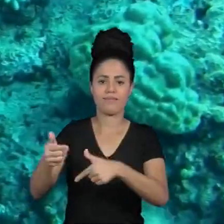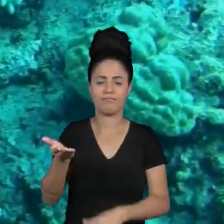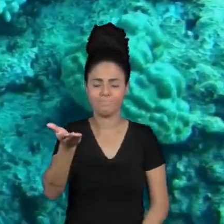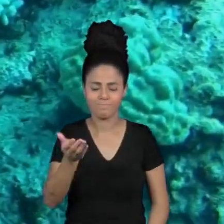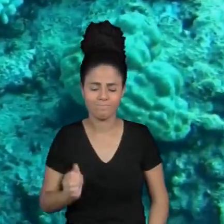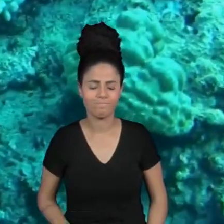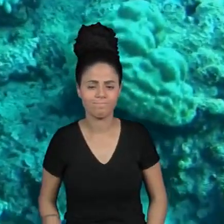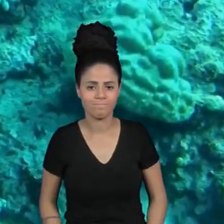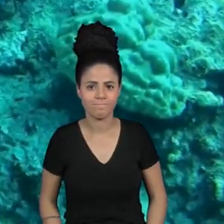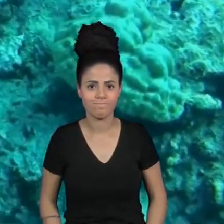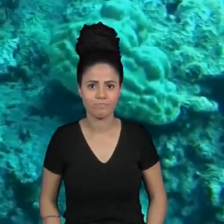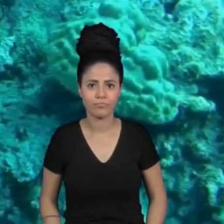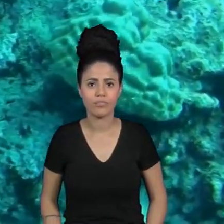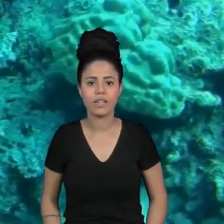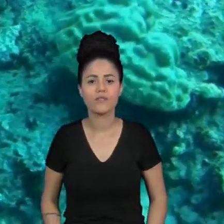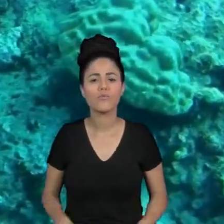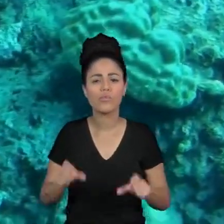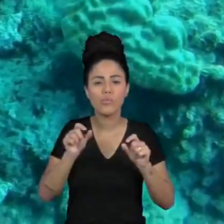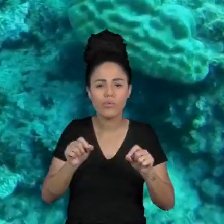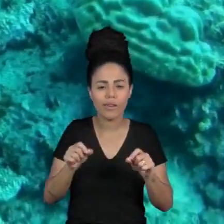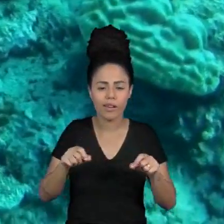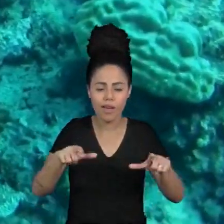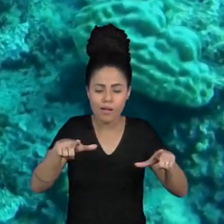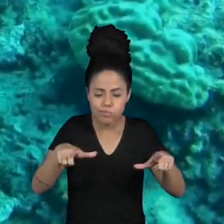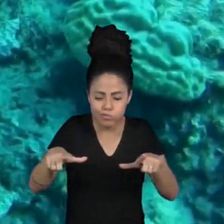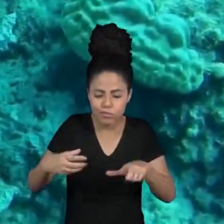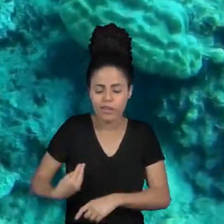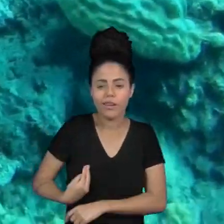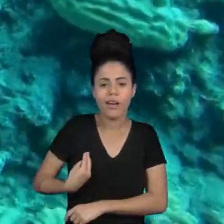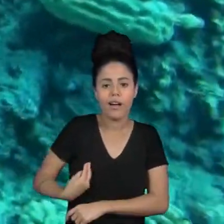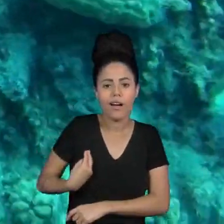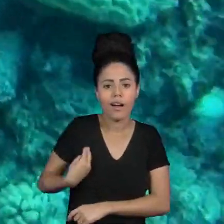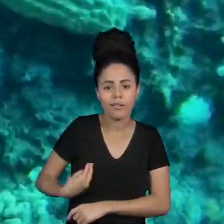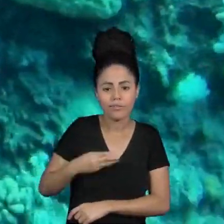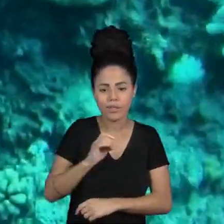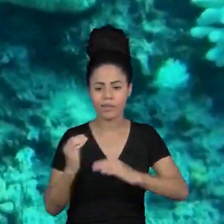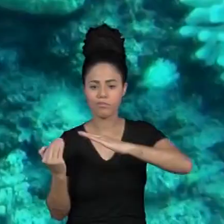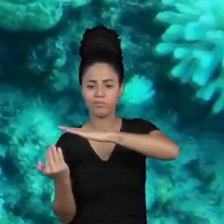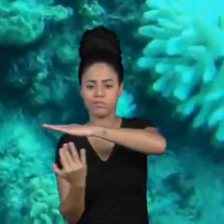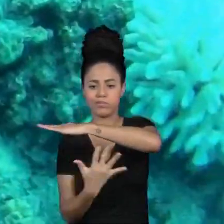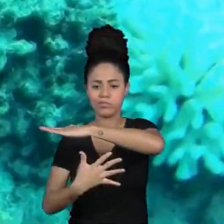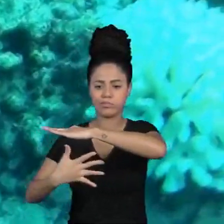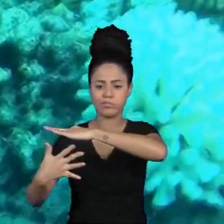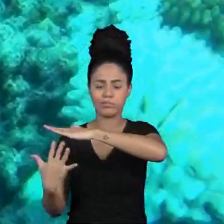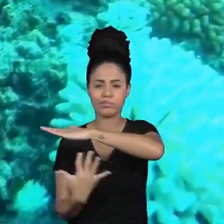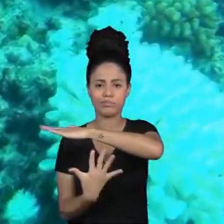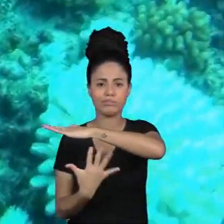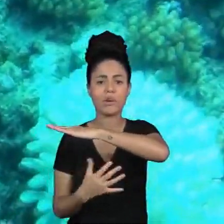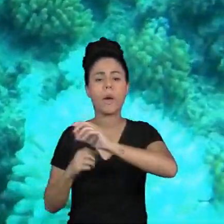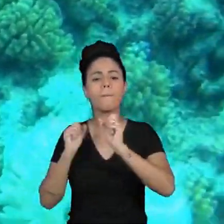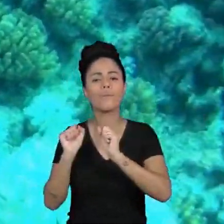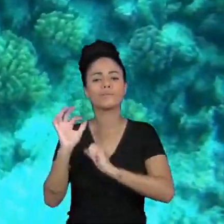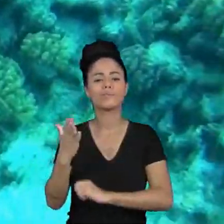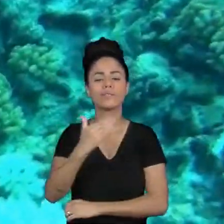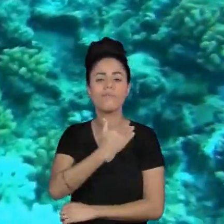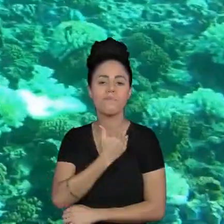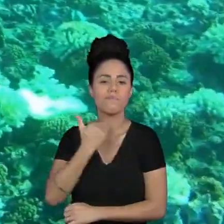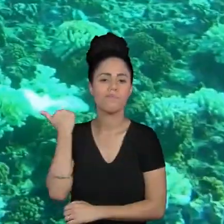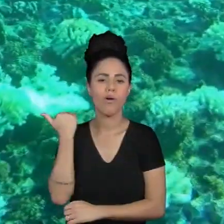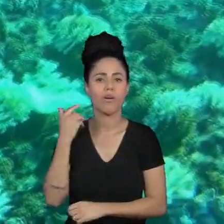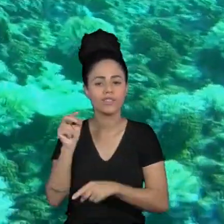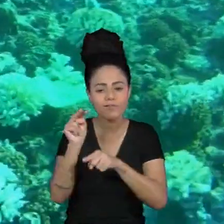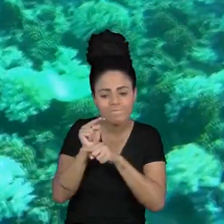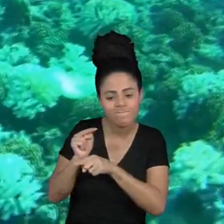O branqueamento acontece quando a saúde dos corais está comprometida e pode levar à morte para garantir a